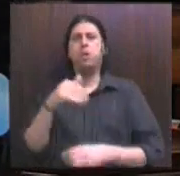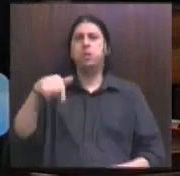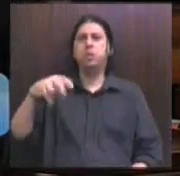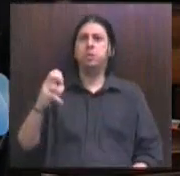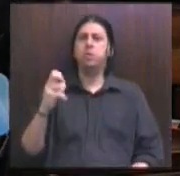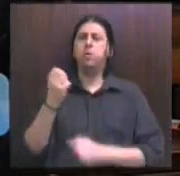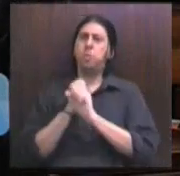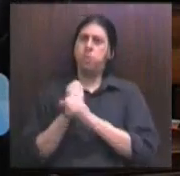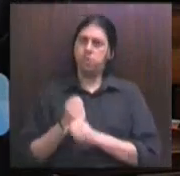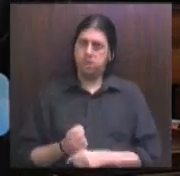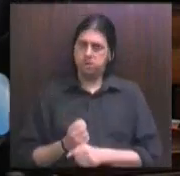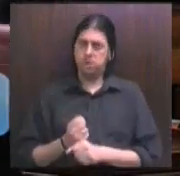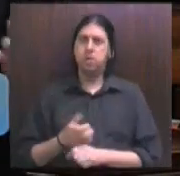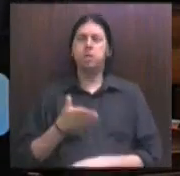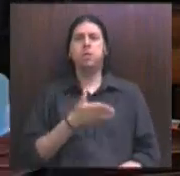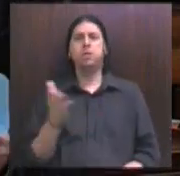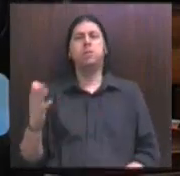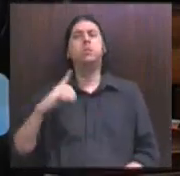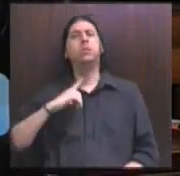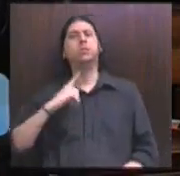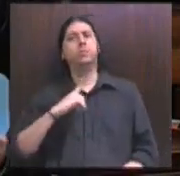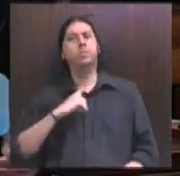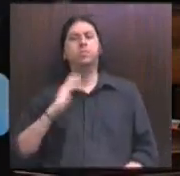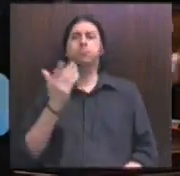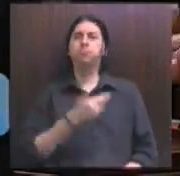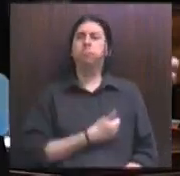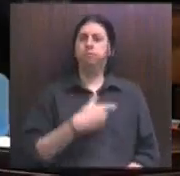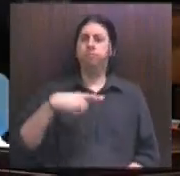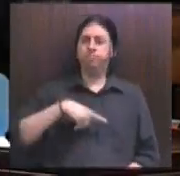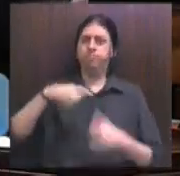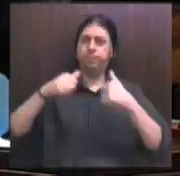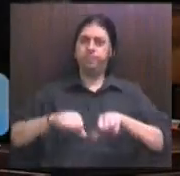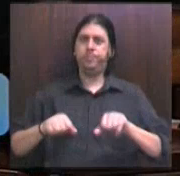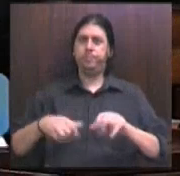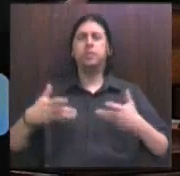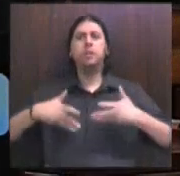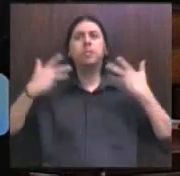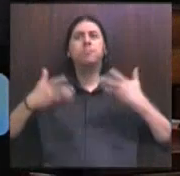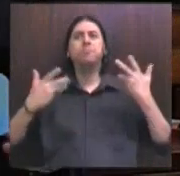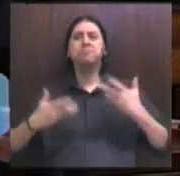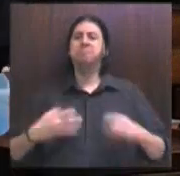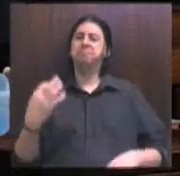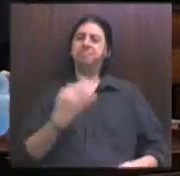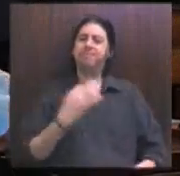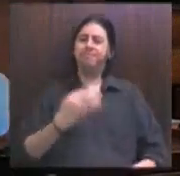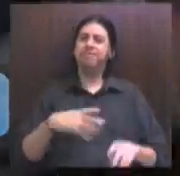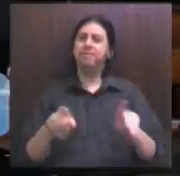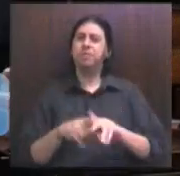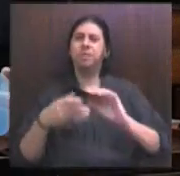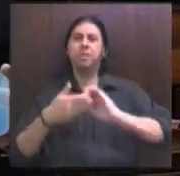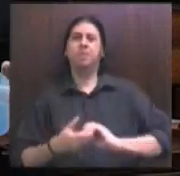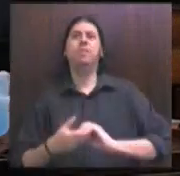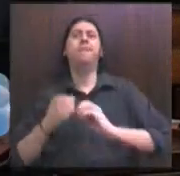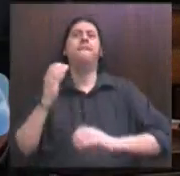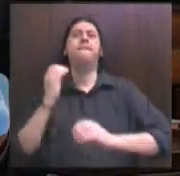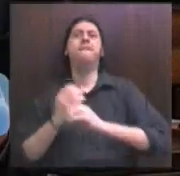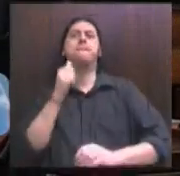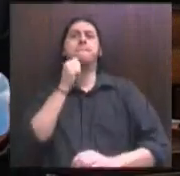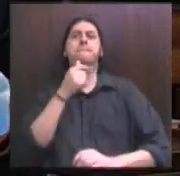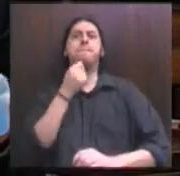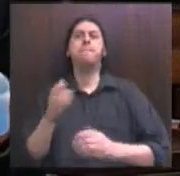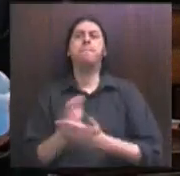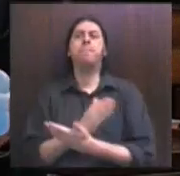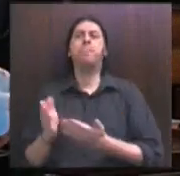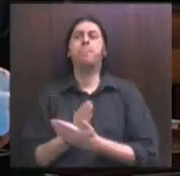Então, nós estamos aqui com extrema alegria, cumprimentar aqui todos os engenheiros, engenheiras, enfim, aqueles que fazem parte